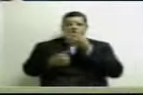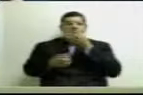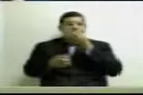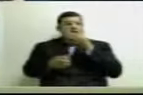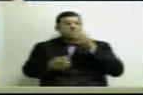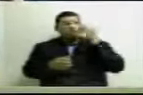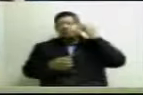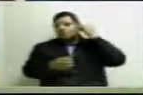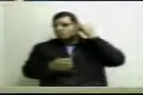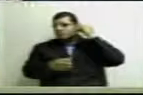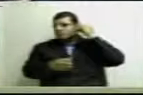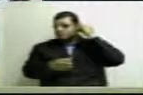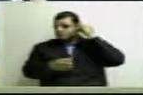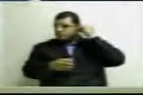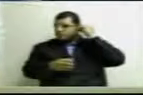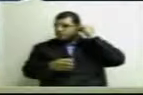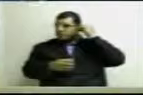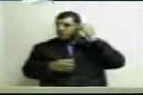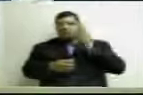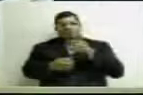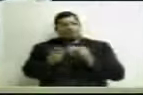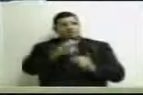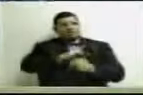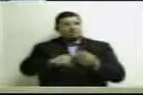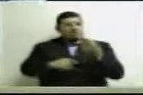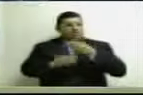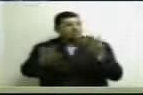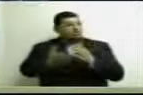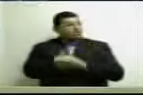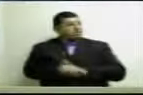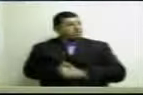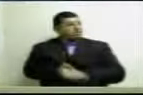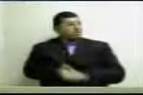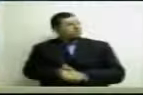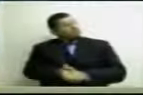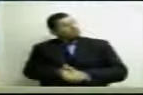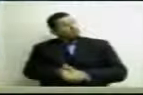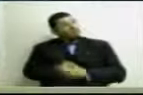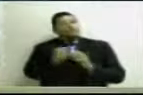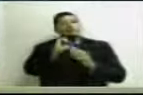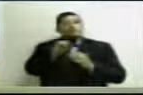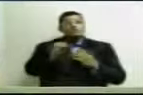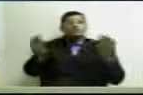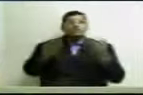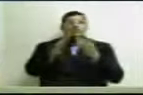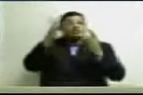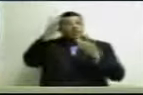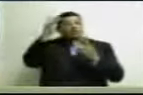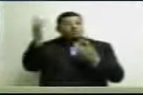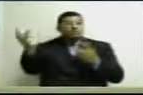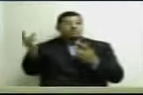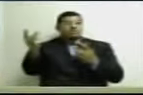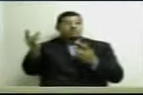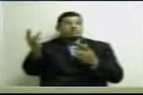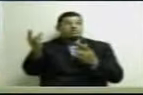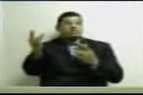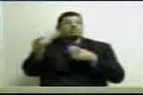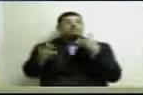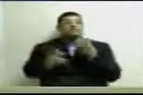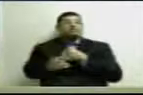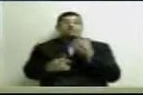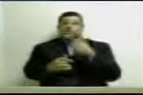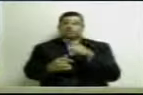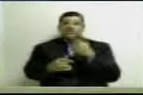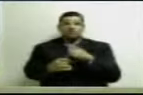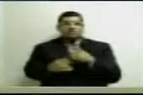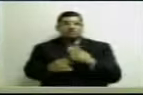sugestão. Já fiz ao deputado Marco Rota, faça a vossa excelência. Se até amanhã nós